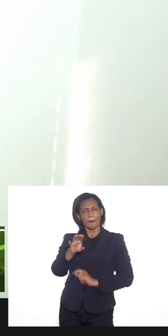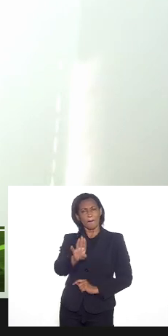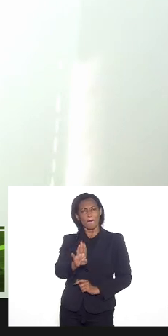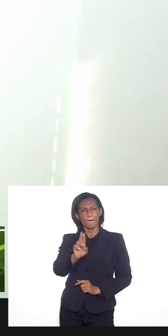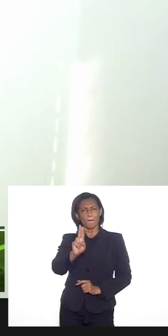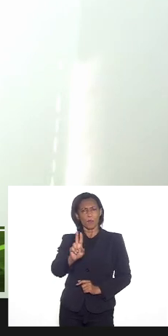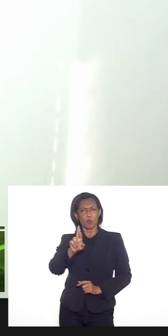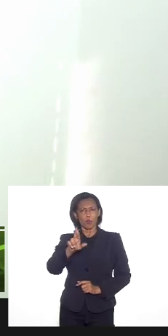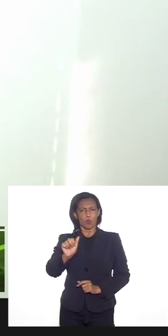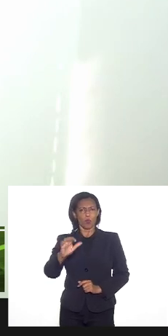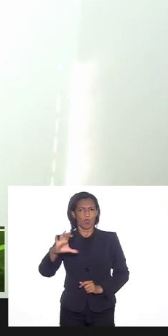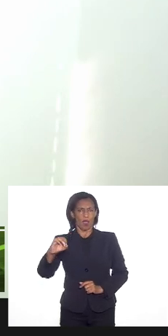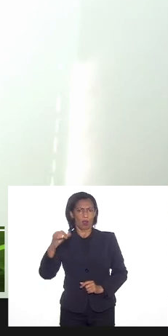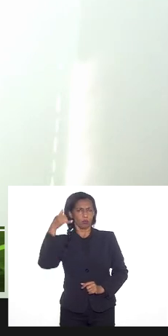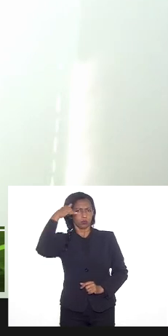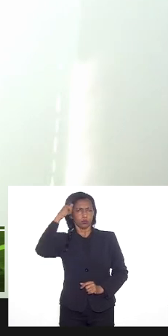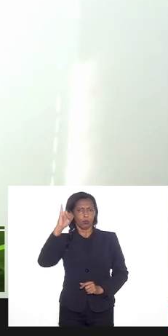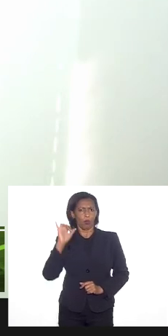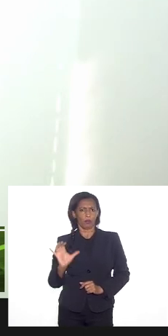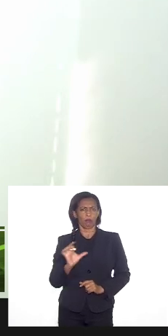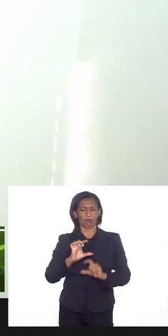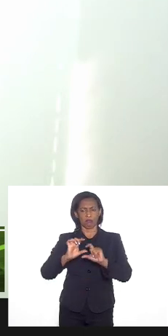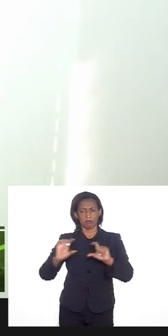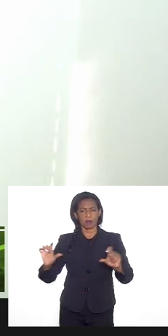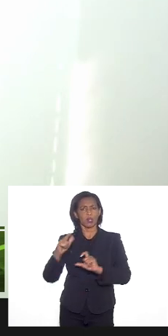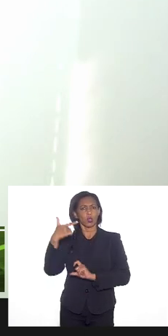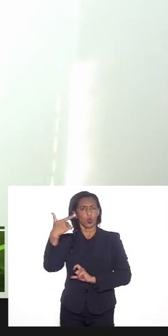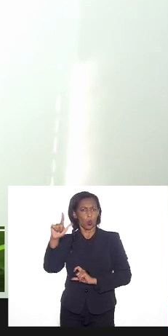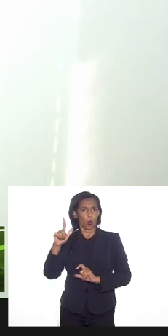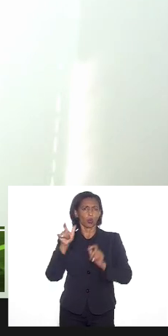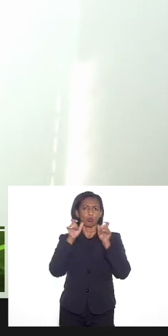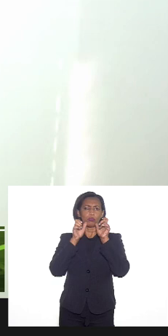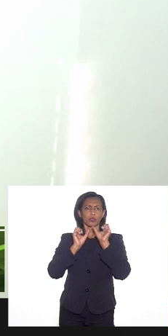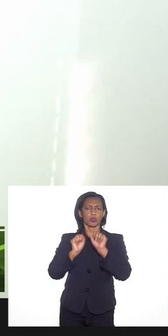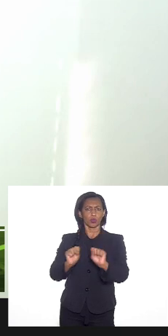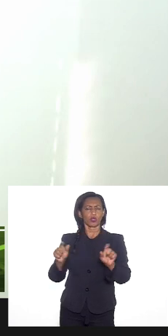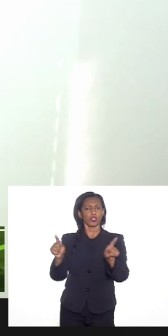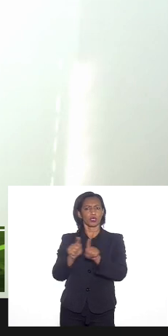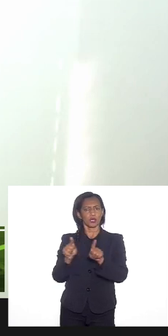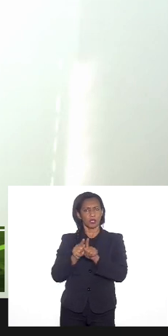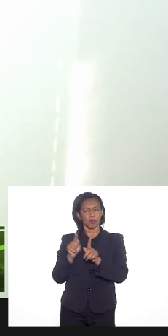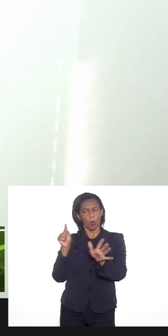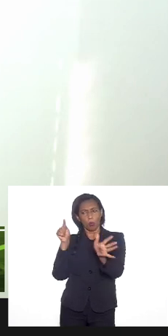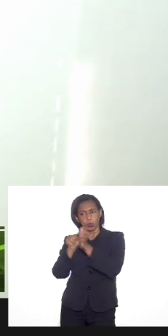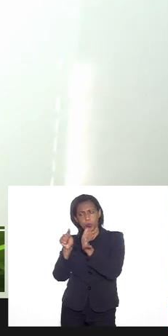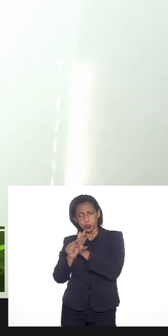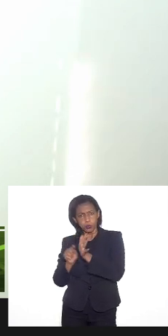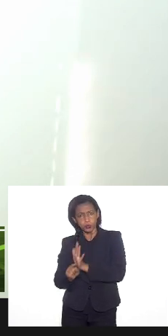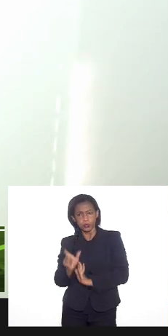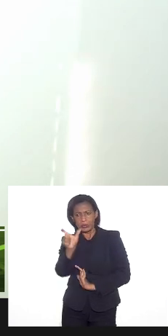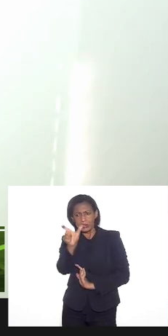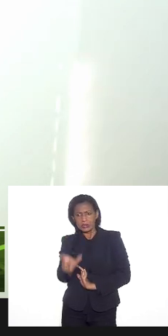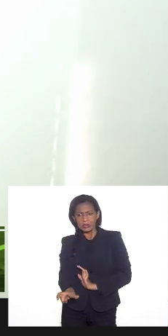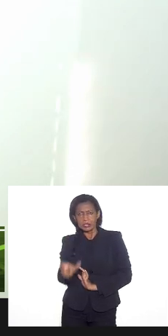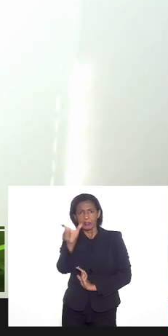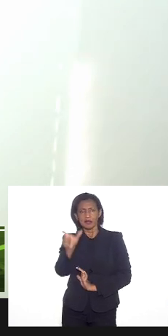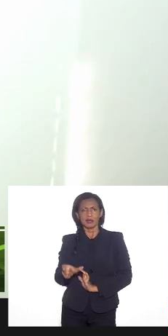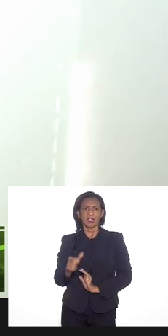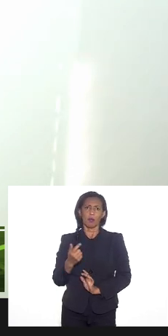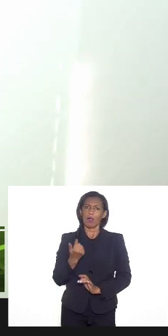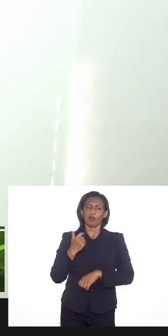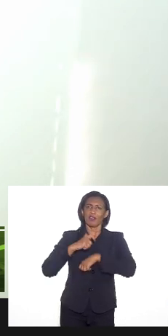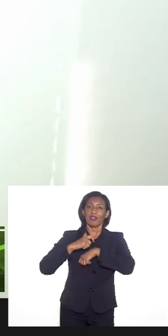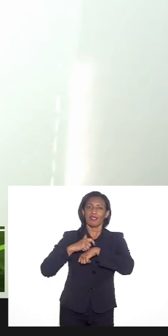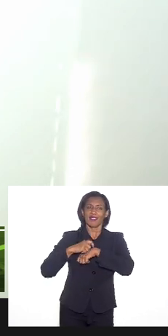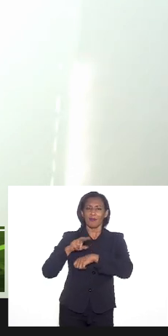trouxe aí e outros assessores que trouxeram alguns comentários aqui no nosso chat mas eu acho que não vai